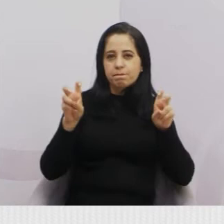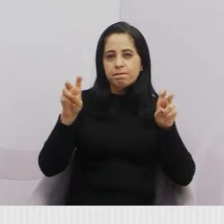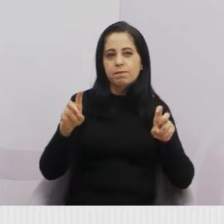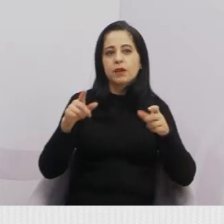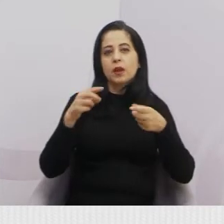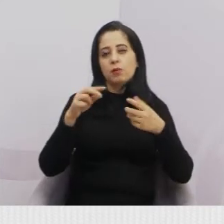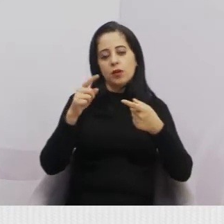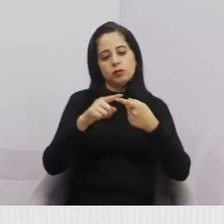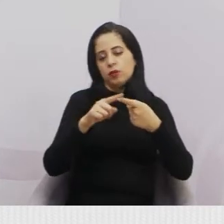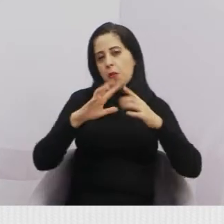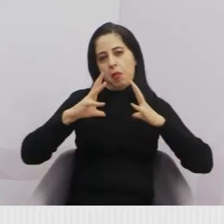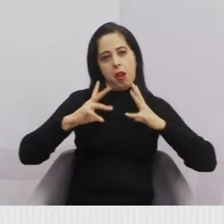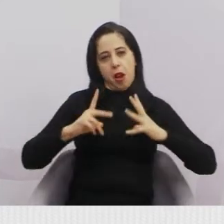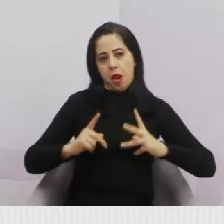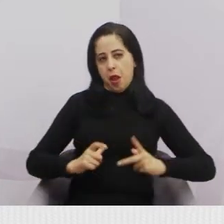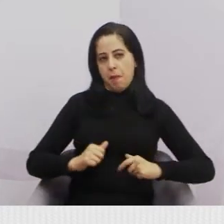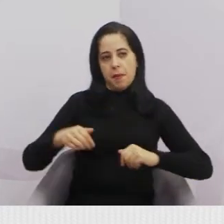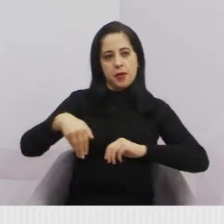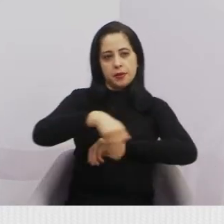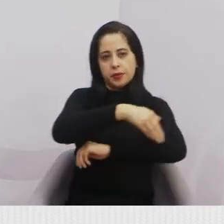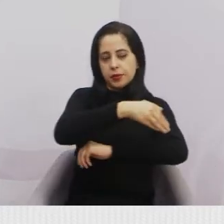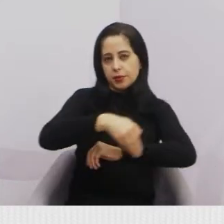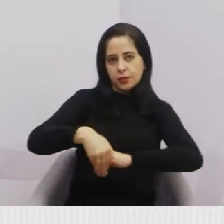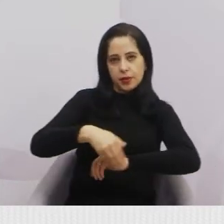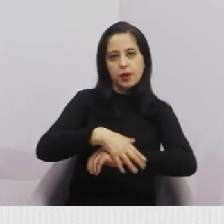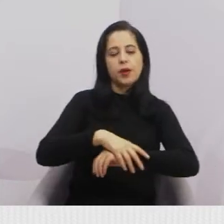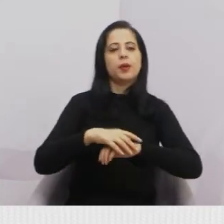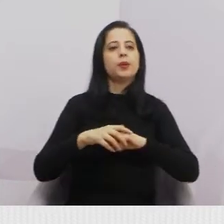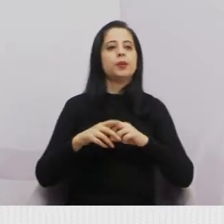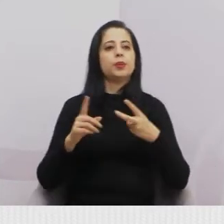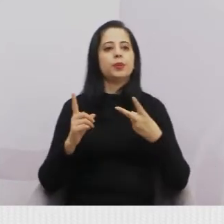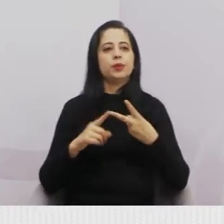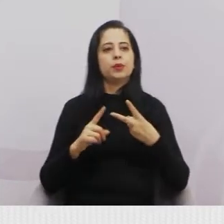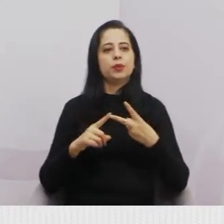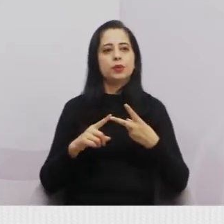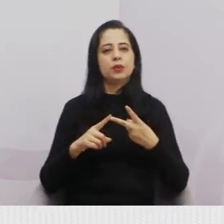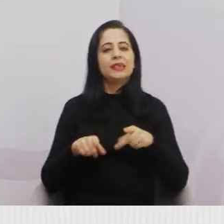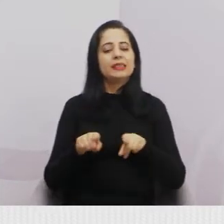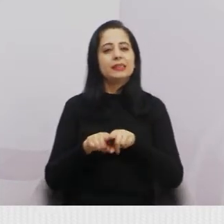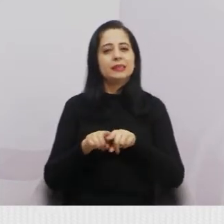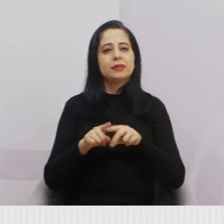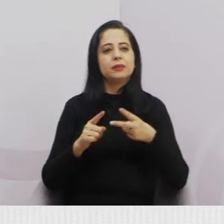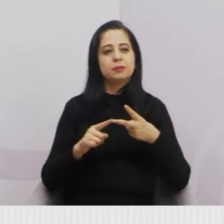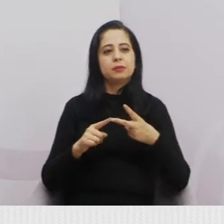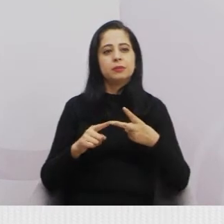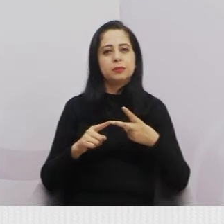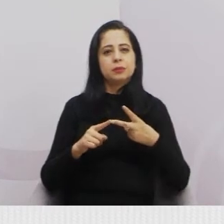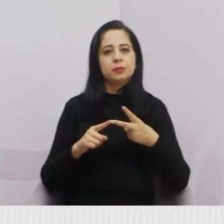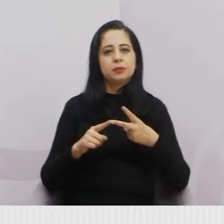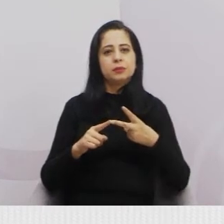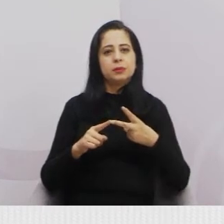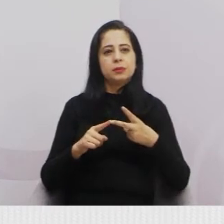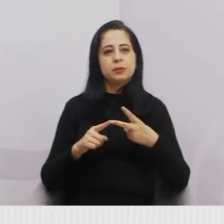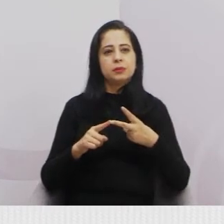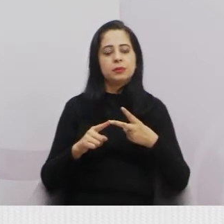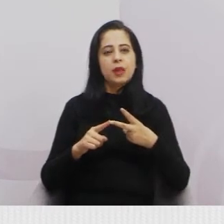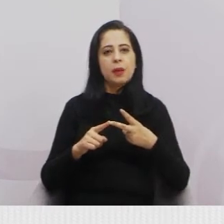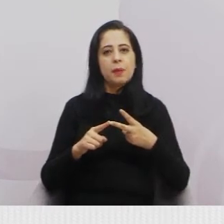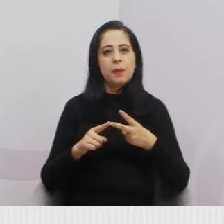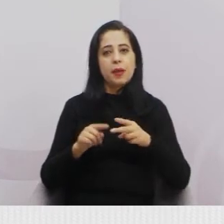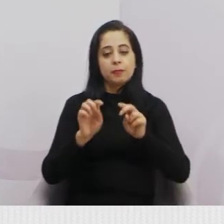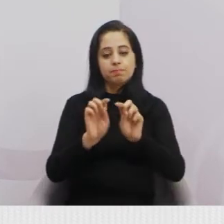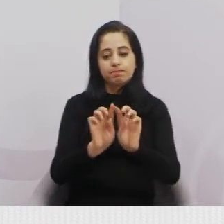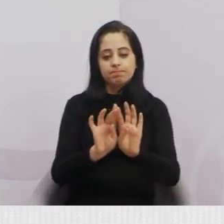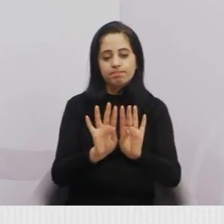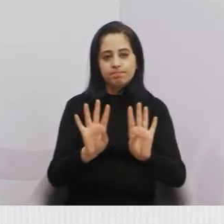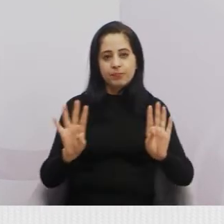limpeza das canaletas, ali no antigo traçado da Dom Pedro. E também a colocação de guarda-reio em um